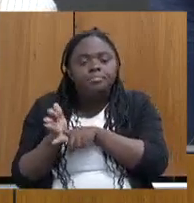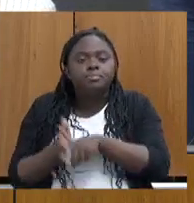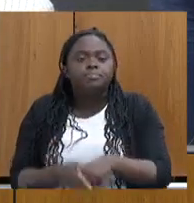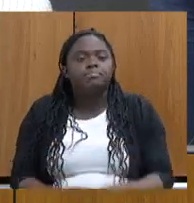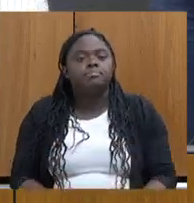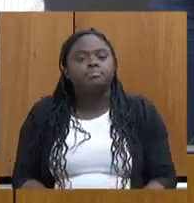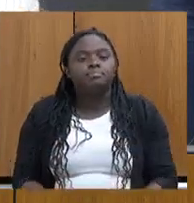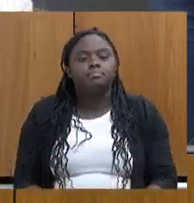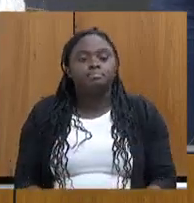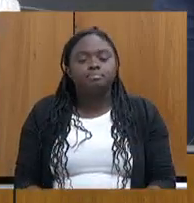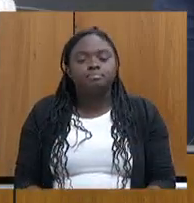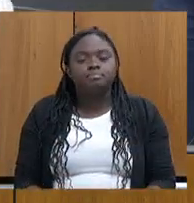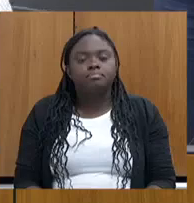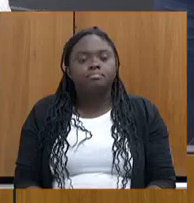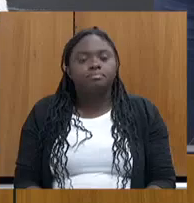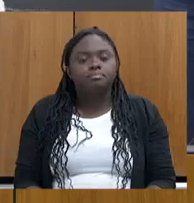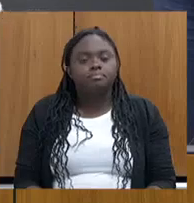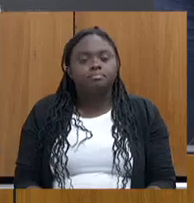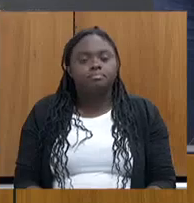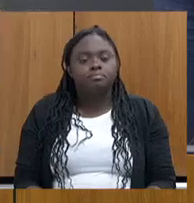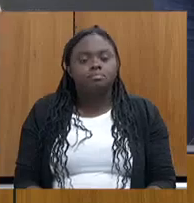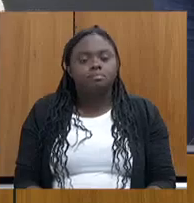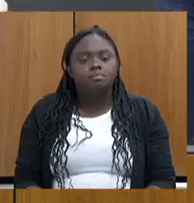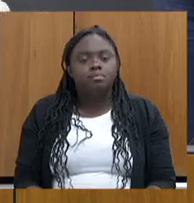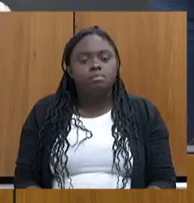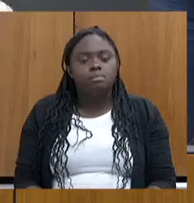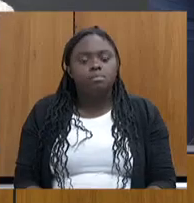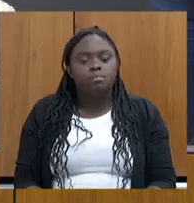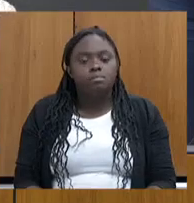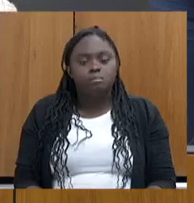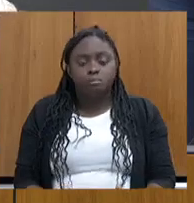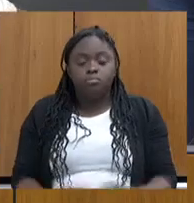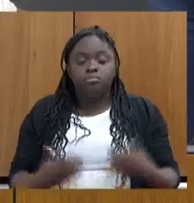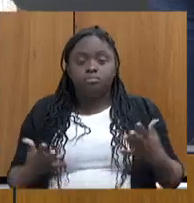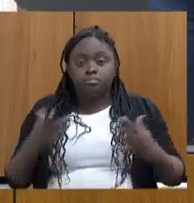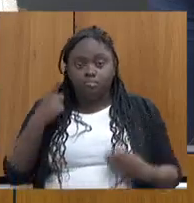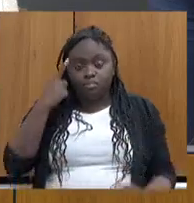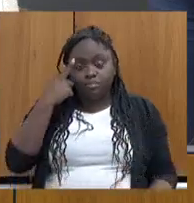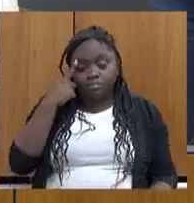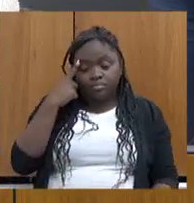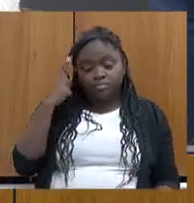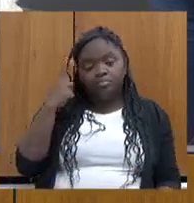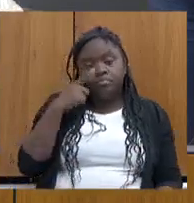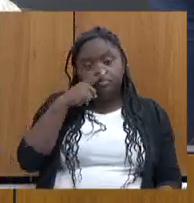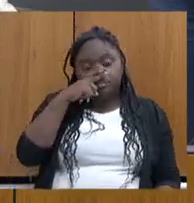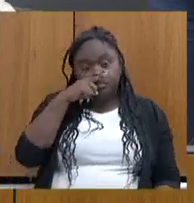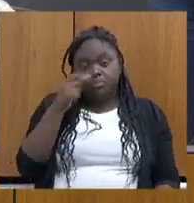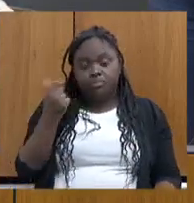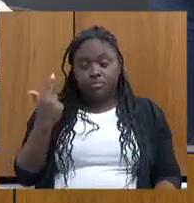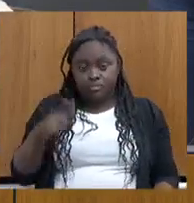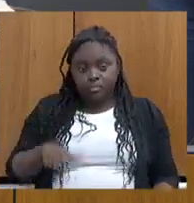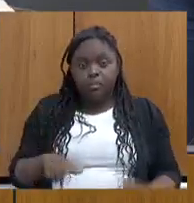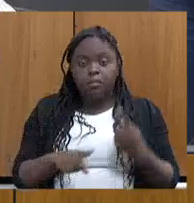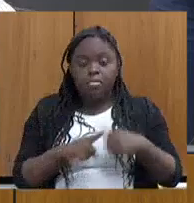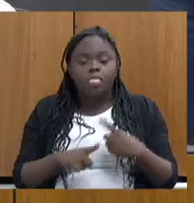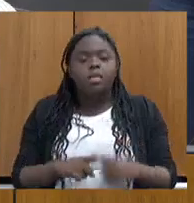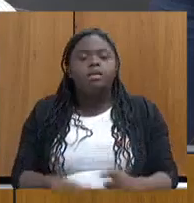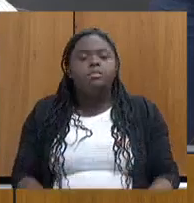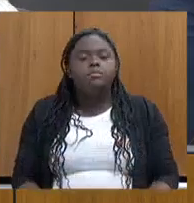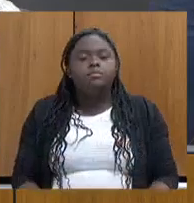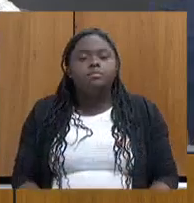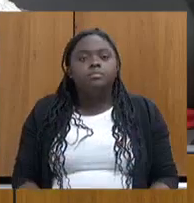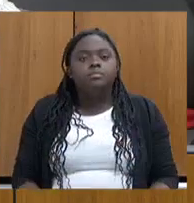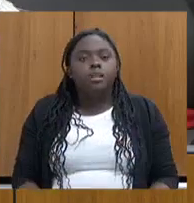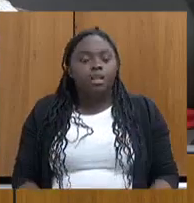Te dei um desejo. Vamos debruçar sobre eles. Porque, olha, nós estamos